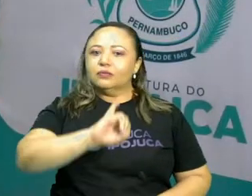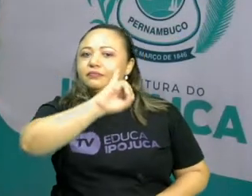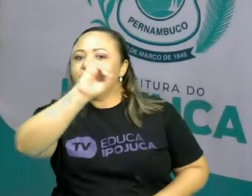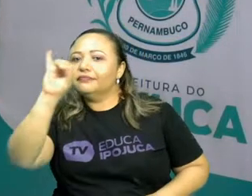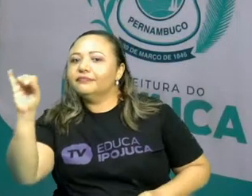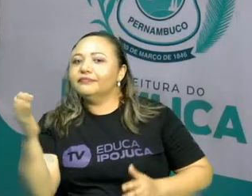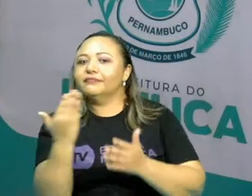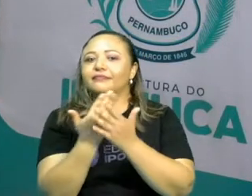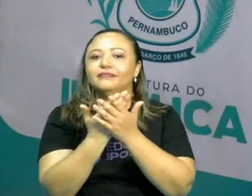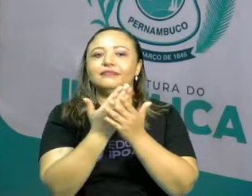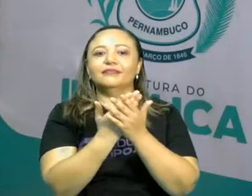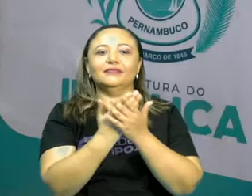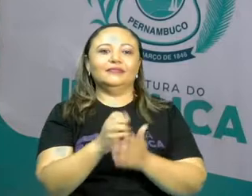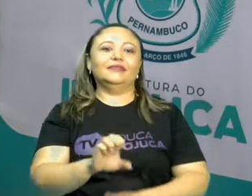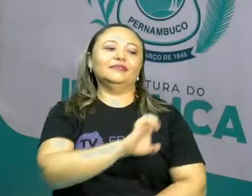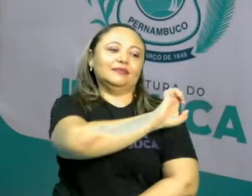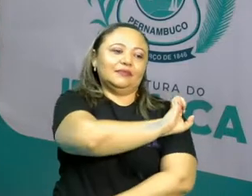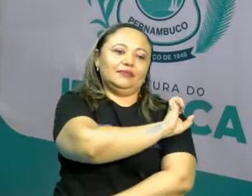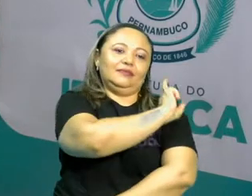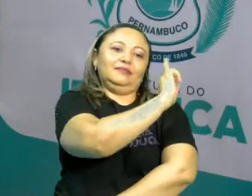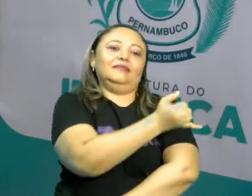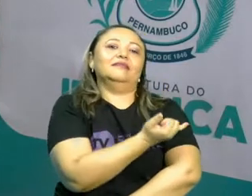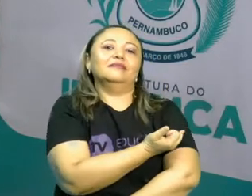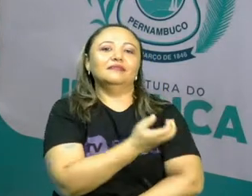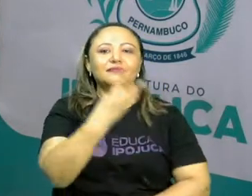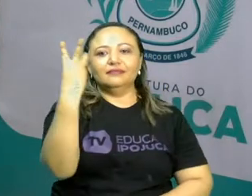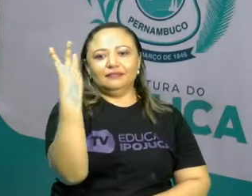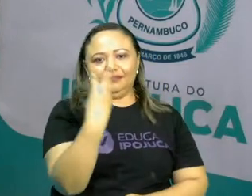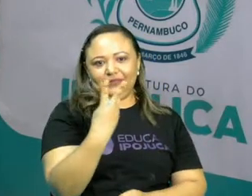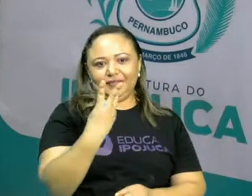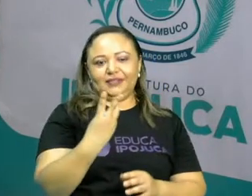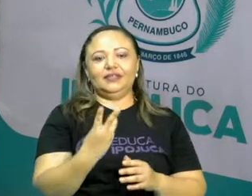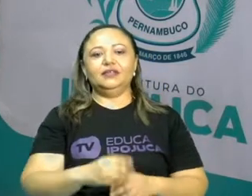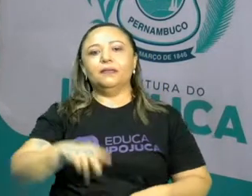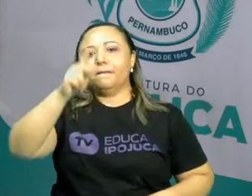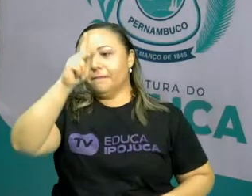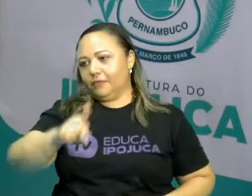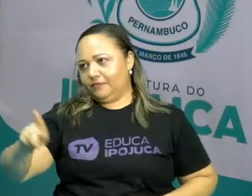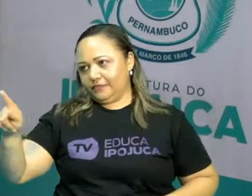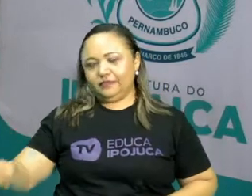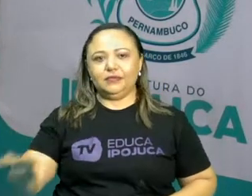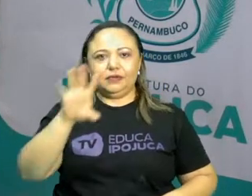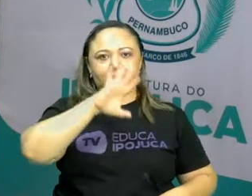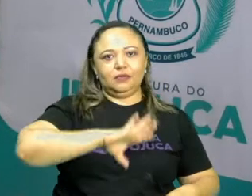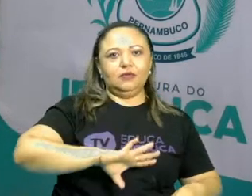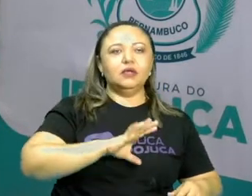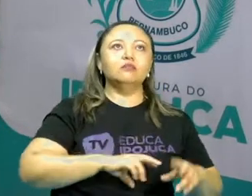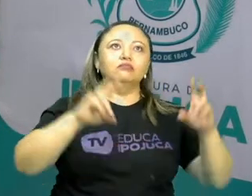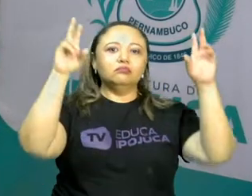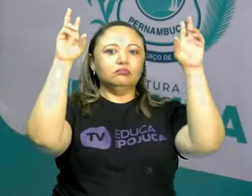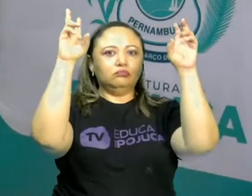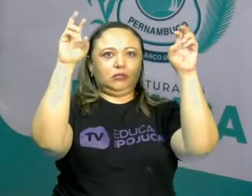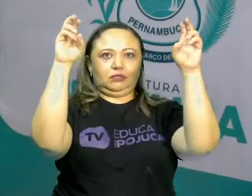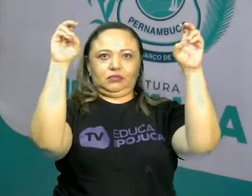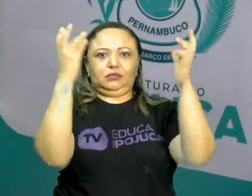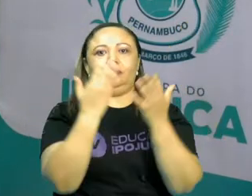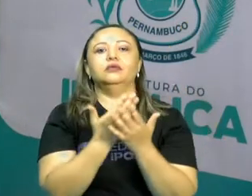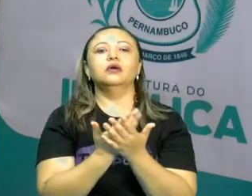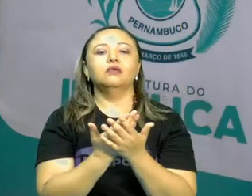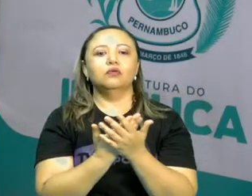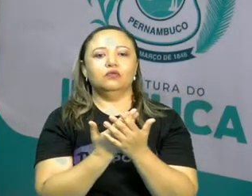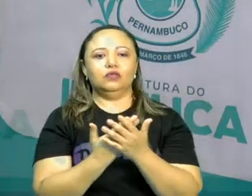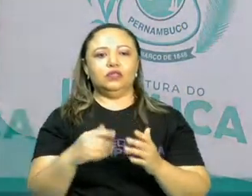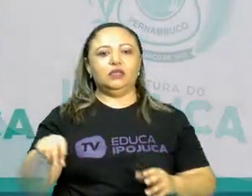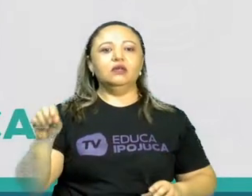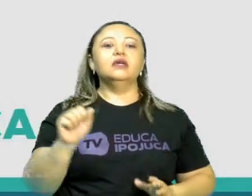Olá estudantes da EJA 3, tudo bem? Sou Edivânia Nunes, professora de língua portuguesa. O tema da nossa aula de hoje